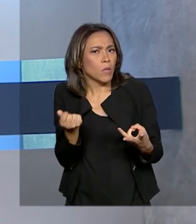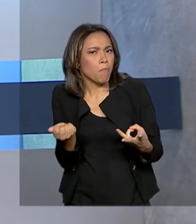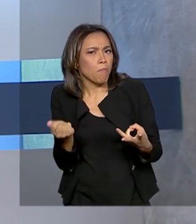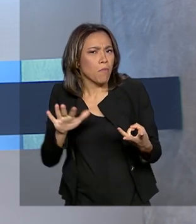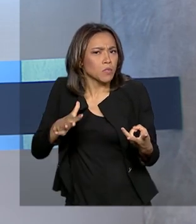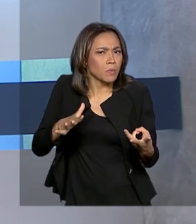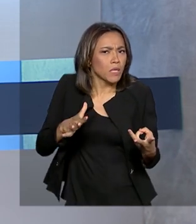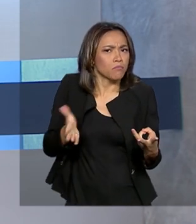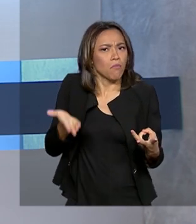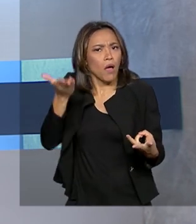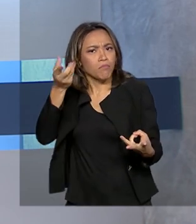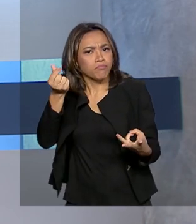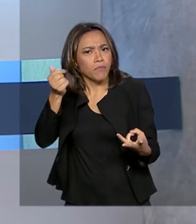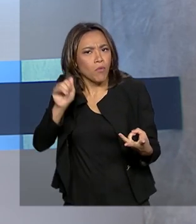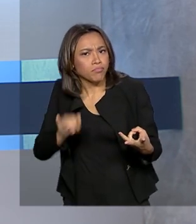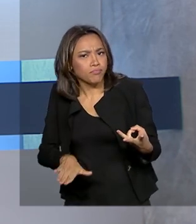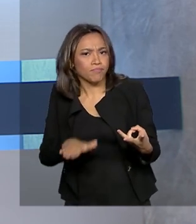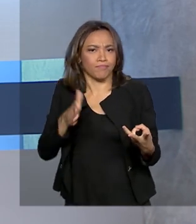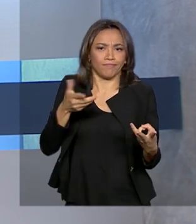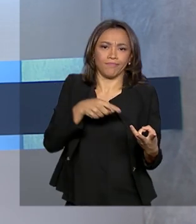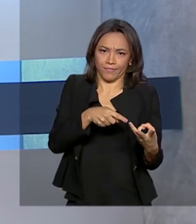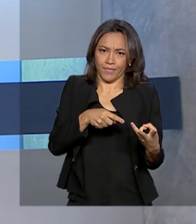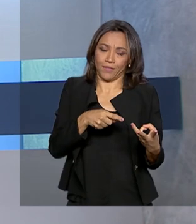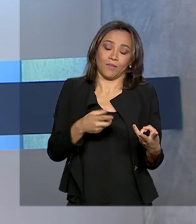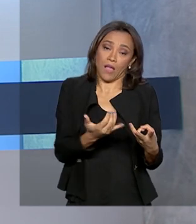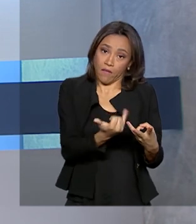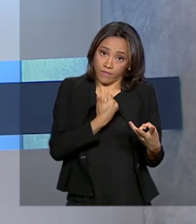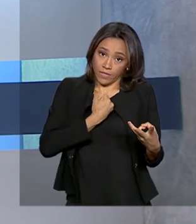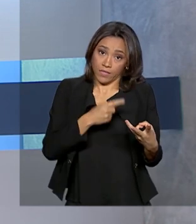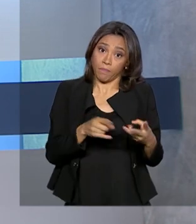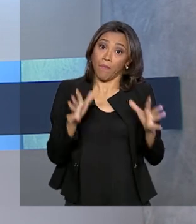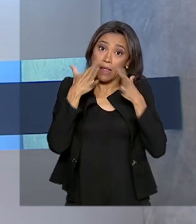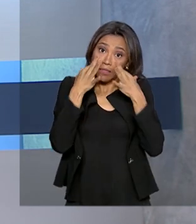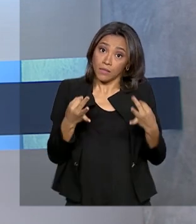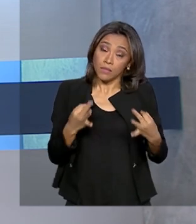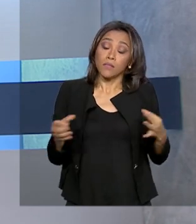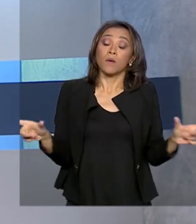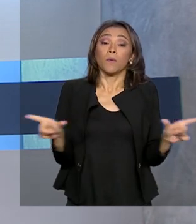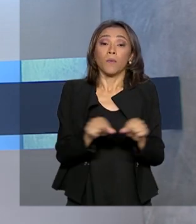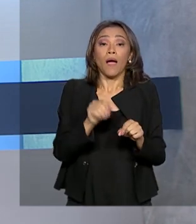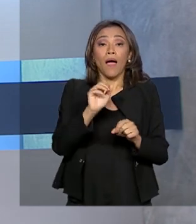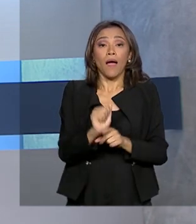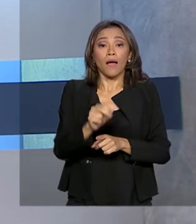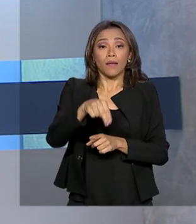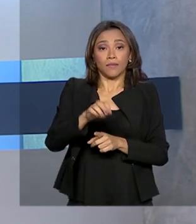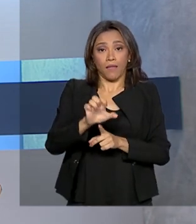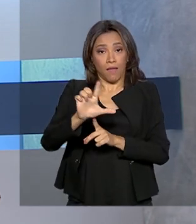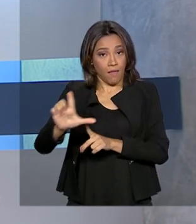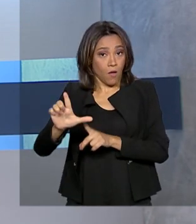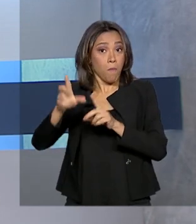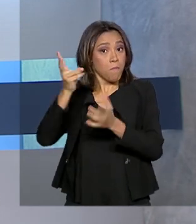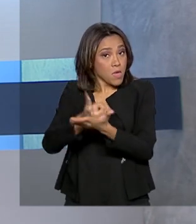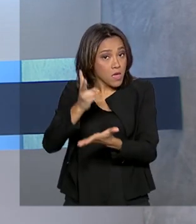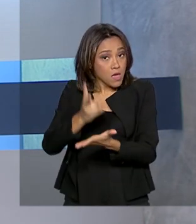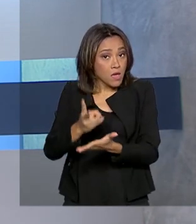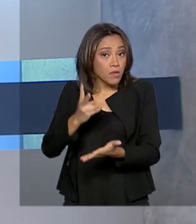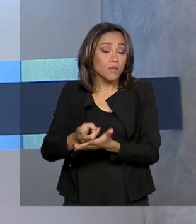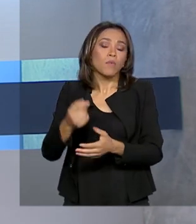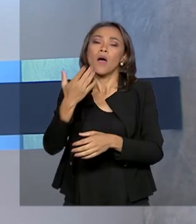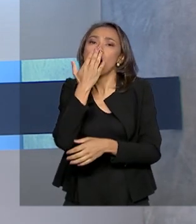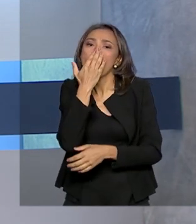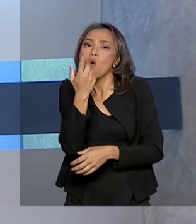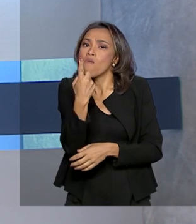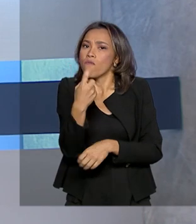em função das condições de geração. Mas atenção, a ANEEL orienta que mesmo com o acionamento da bandeira verde, o